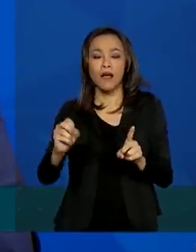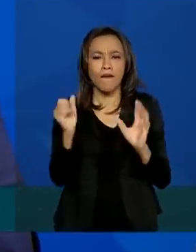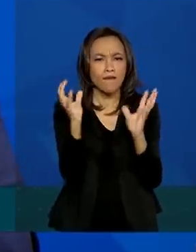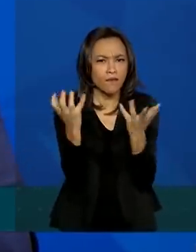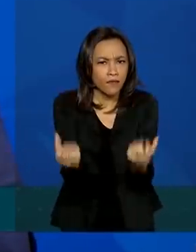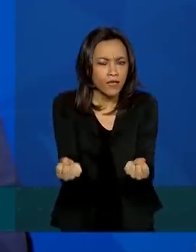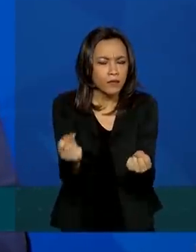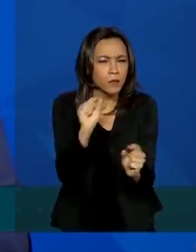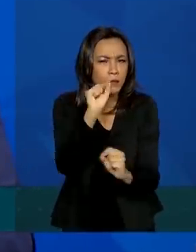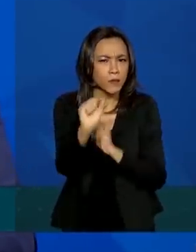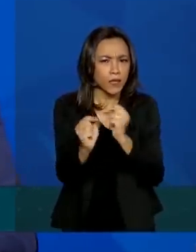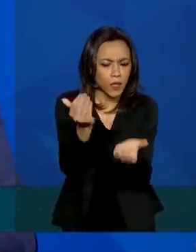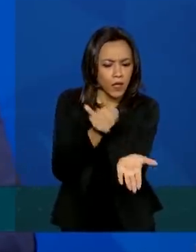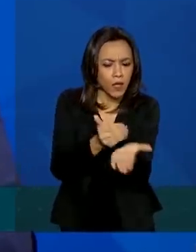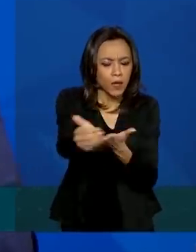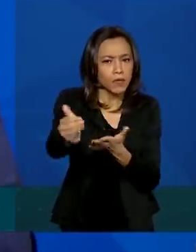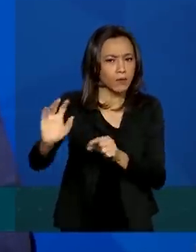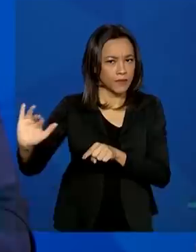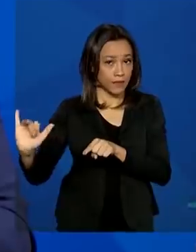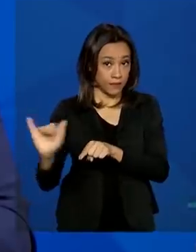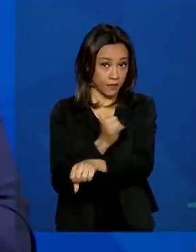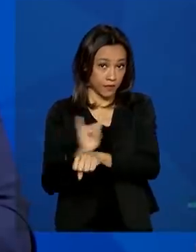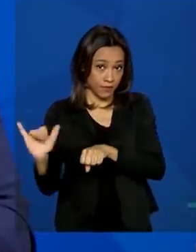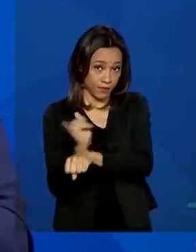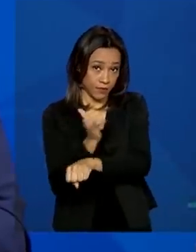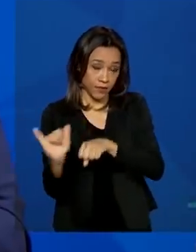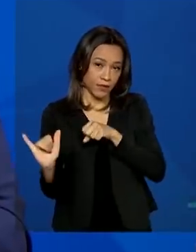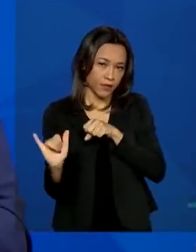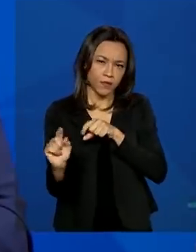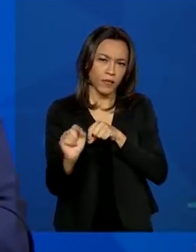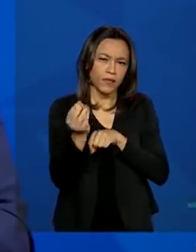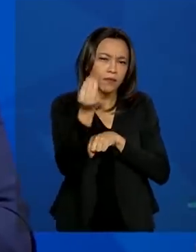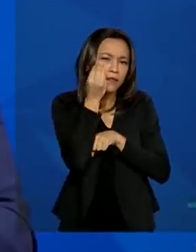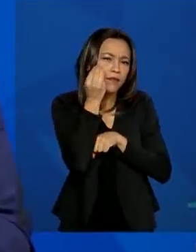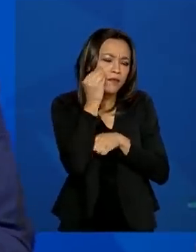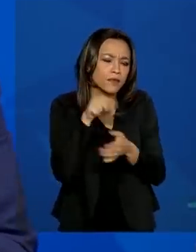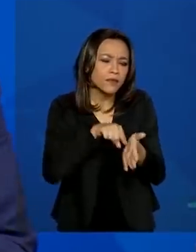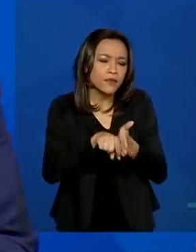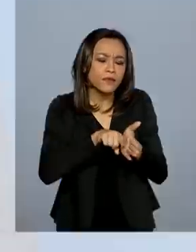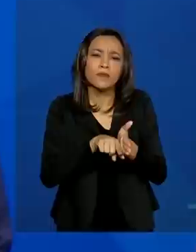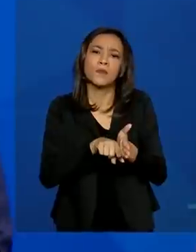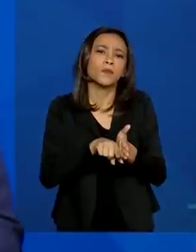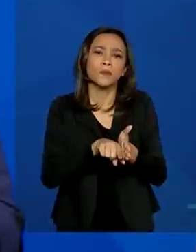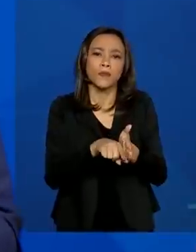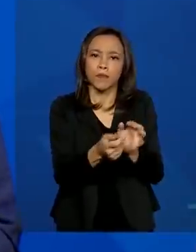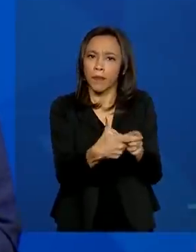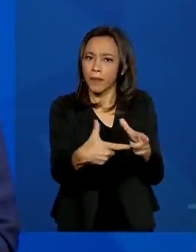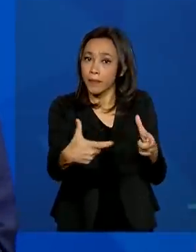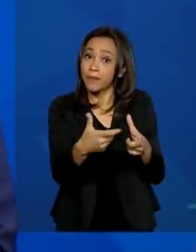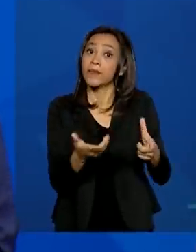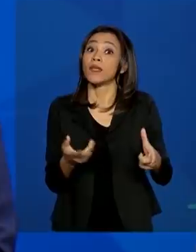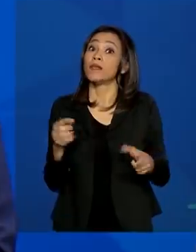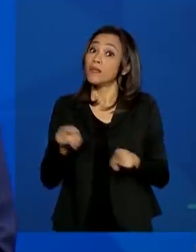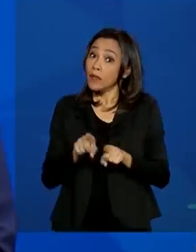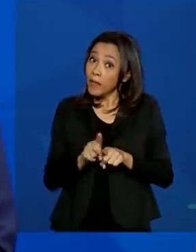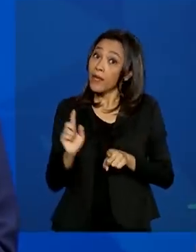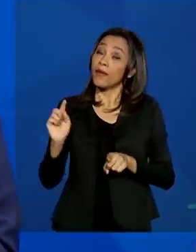uma estratégia de testagem em grande volume. Além disso,